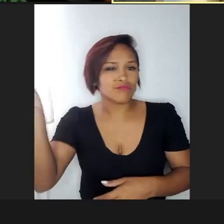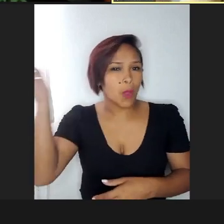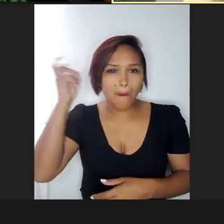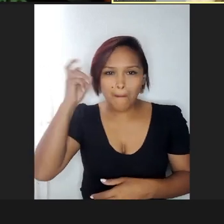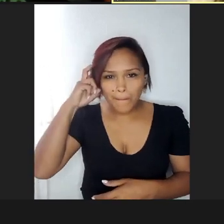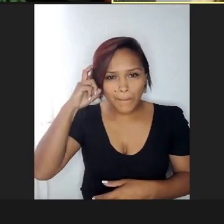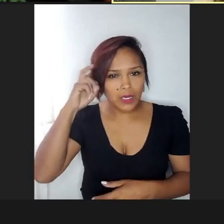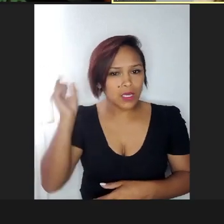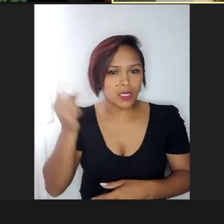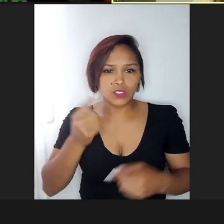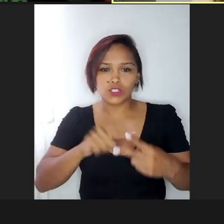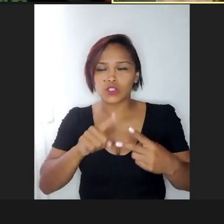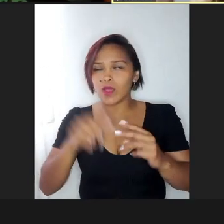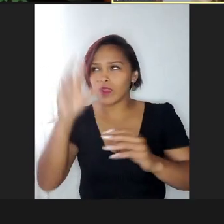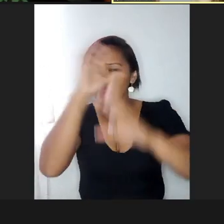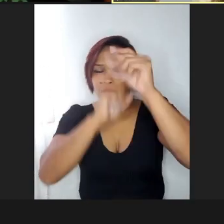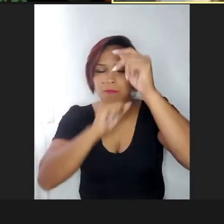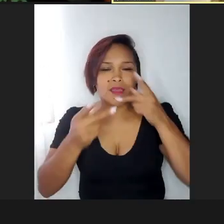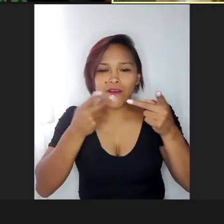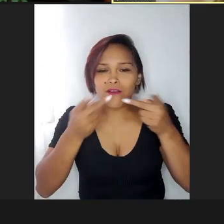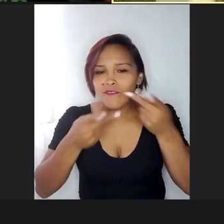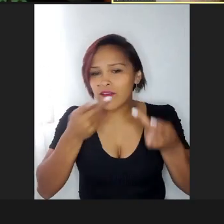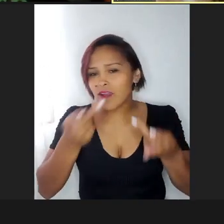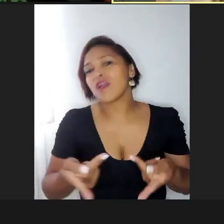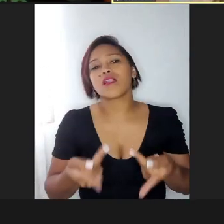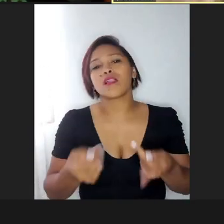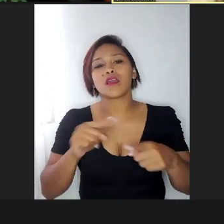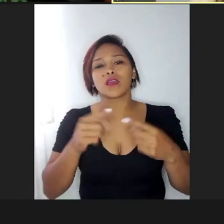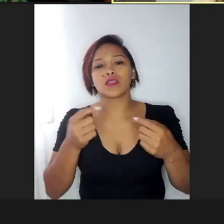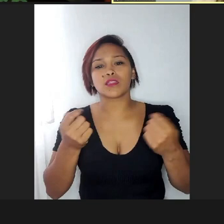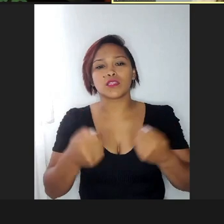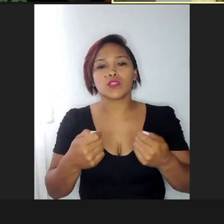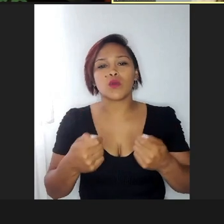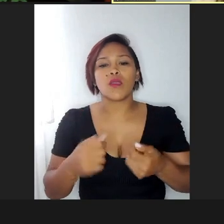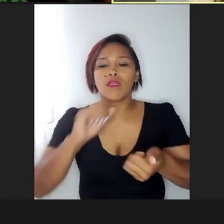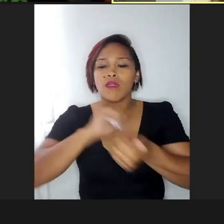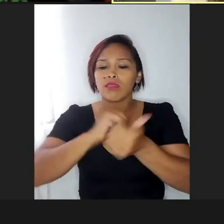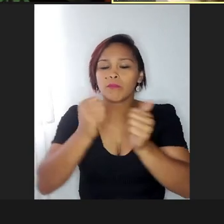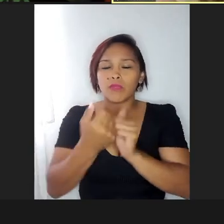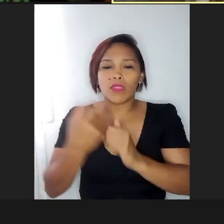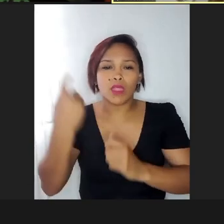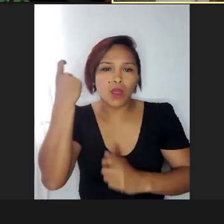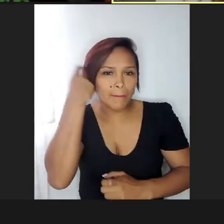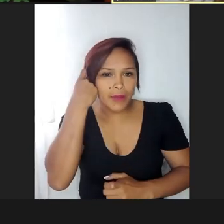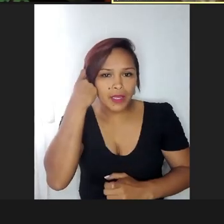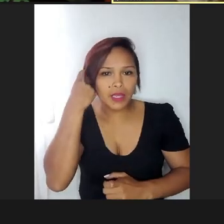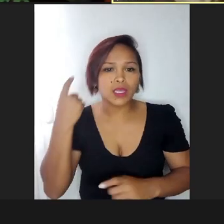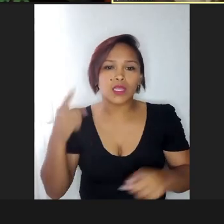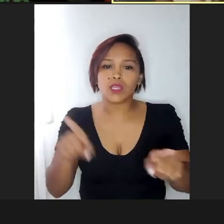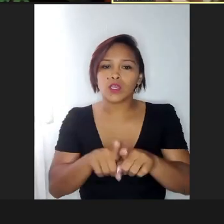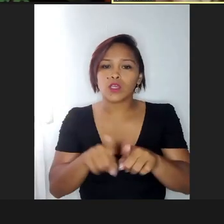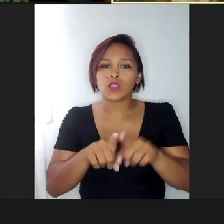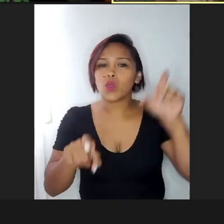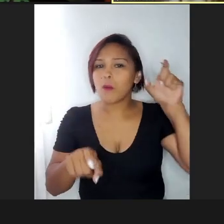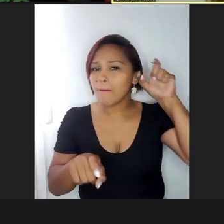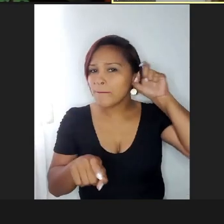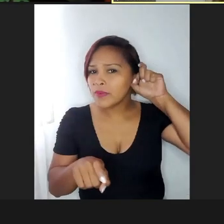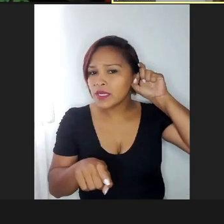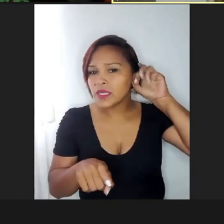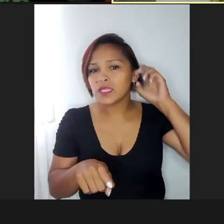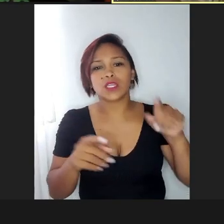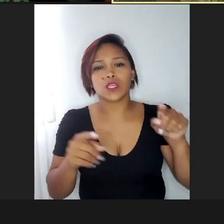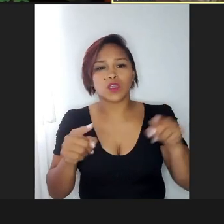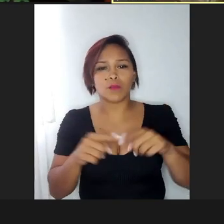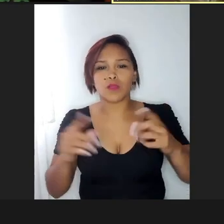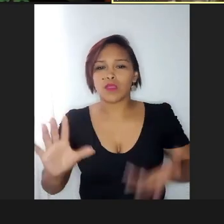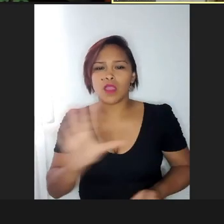ele tá aprendendo a falar, não era a questão da adaptação do aparelho, né, não era o aparelhinho dele, que eu juro, gente, que eu adoro